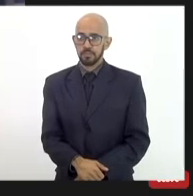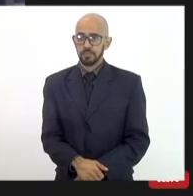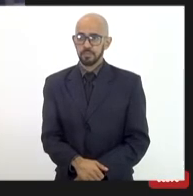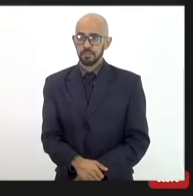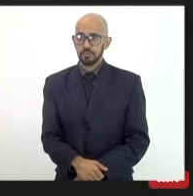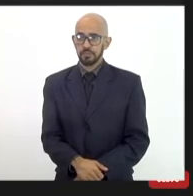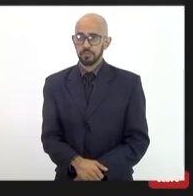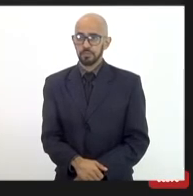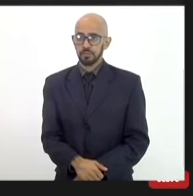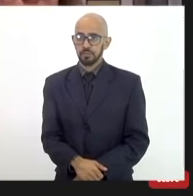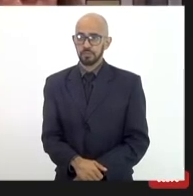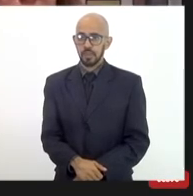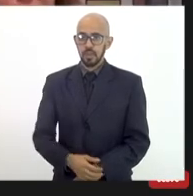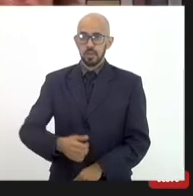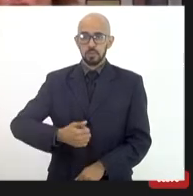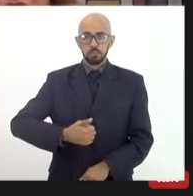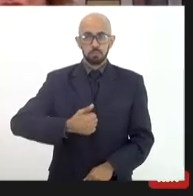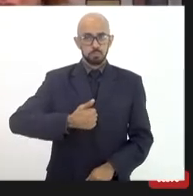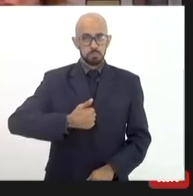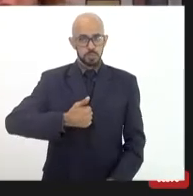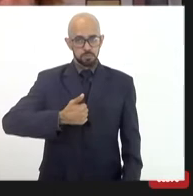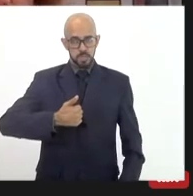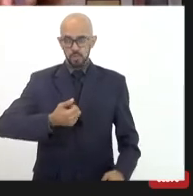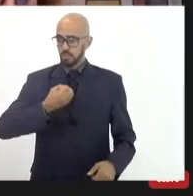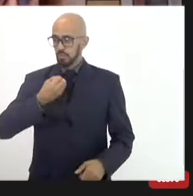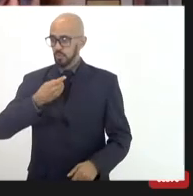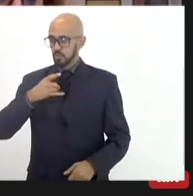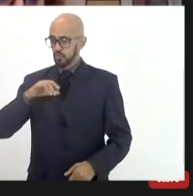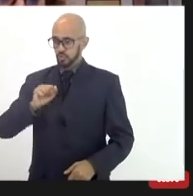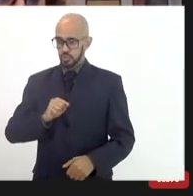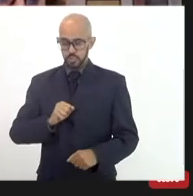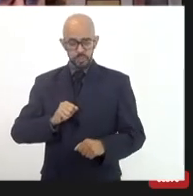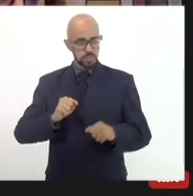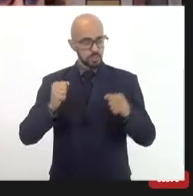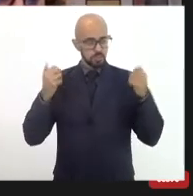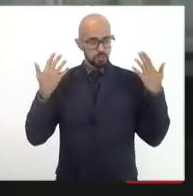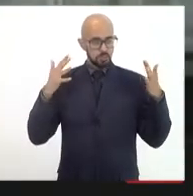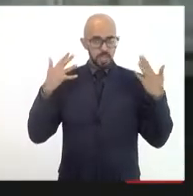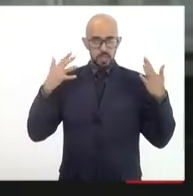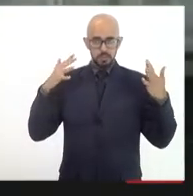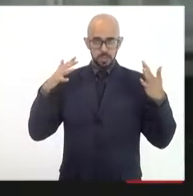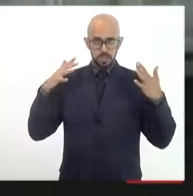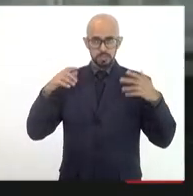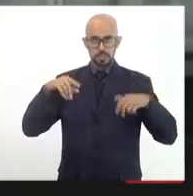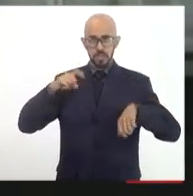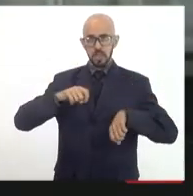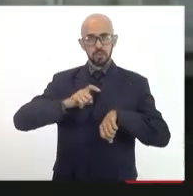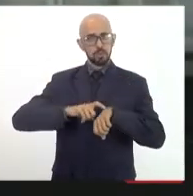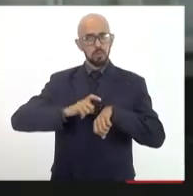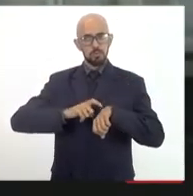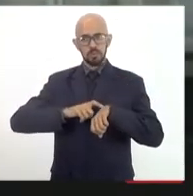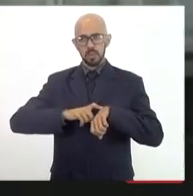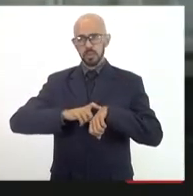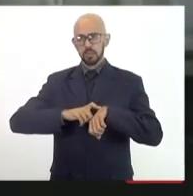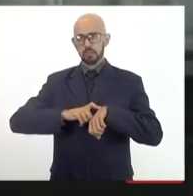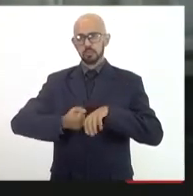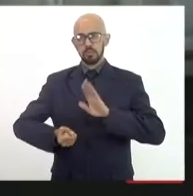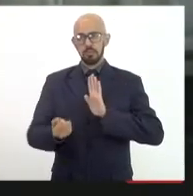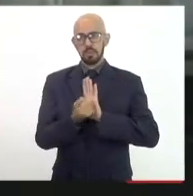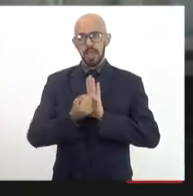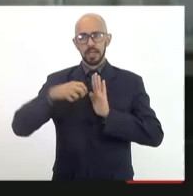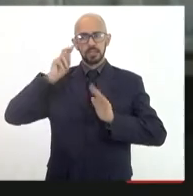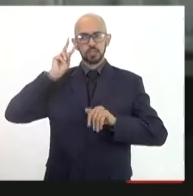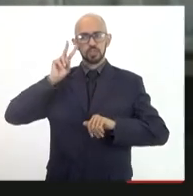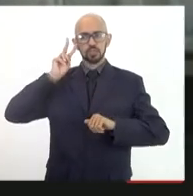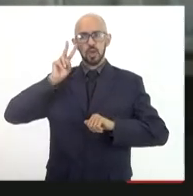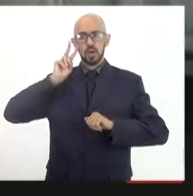Bom, primeiro, bom dia e parabéns, acho que é um momento histórico aí. A gente